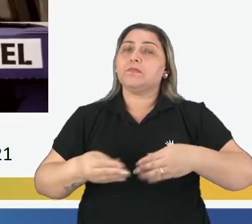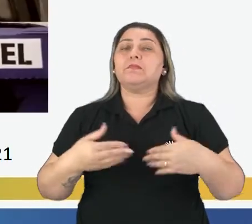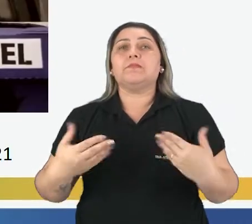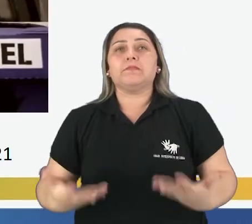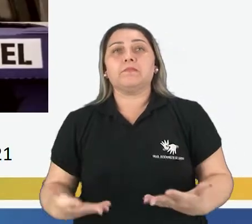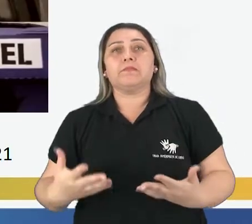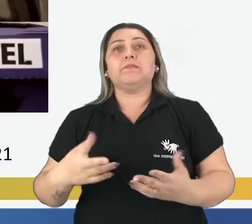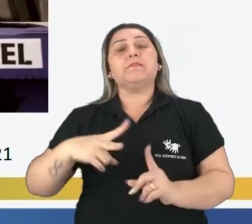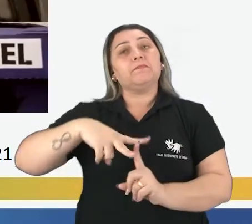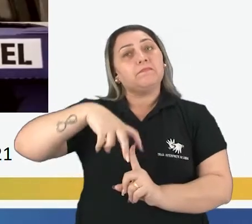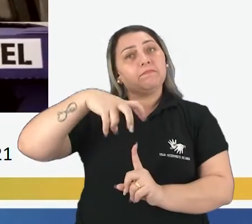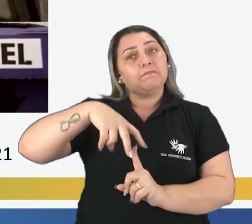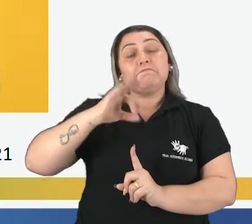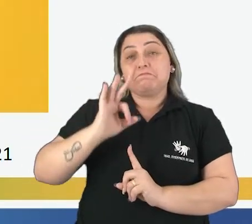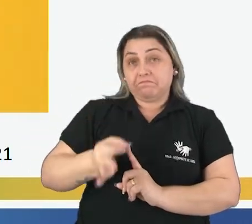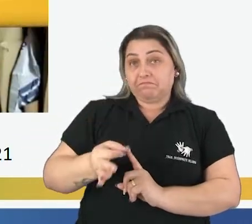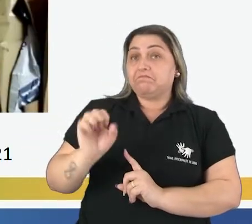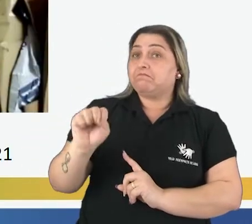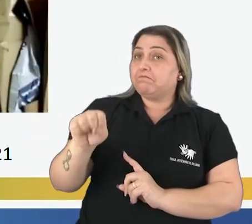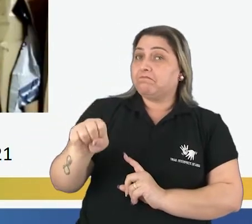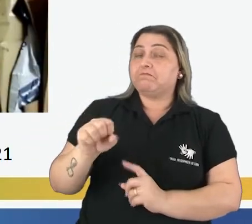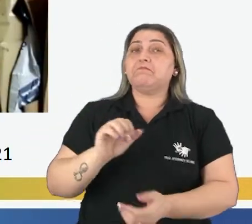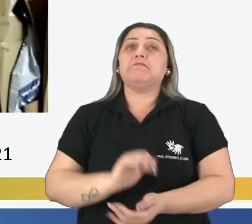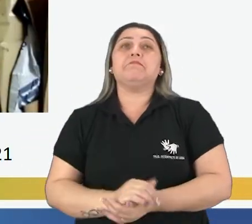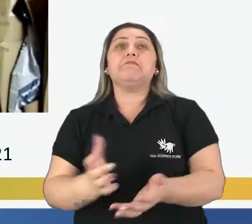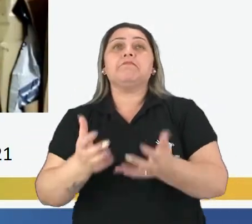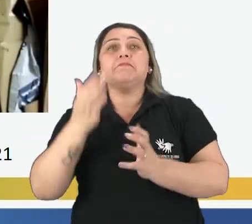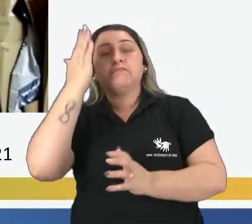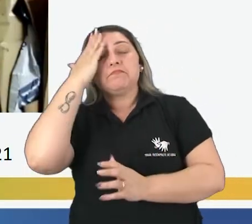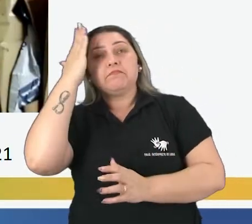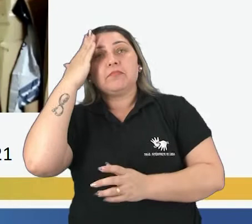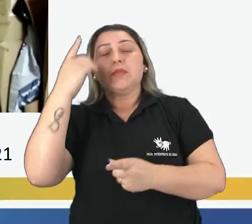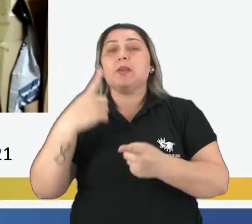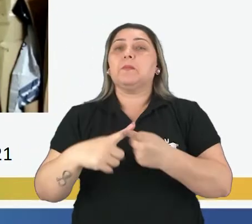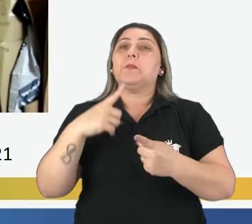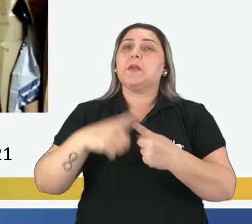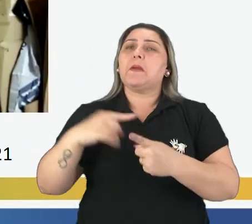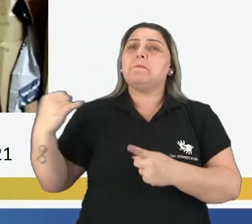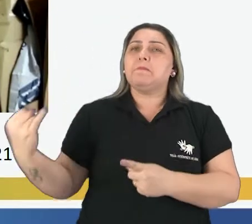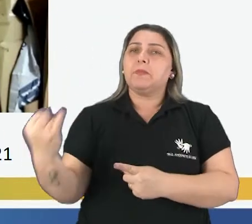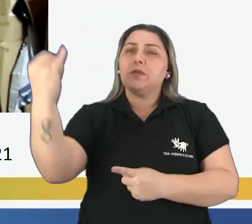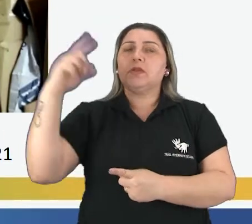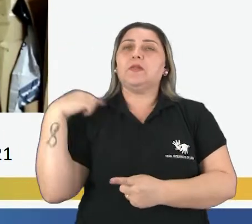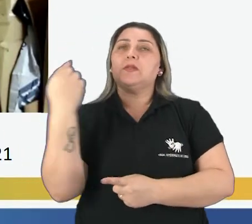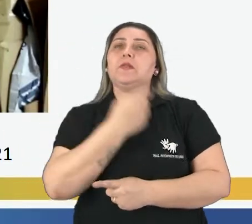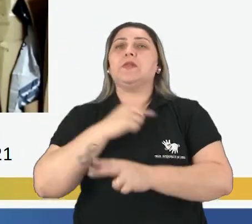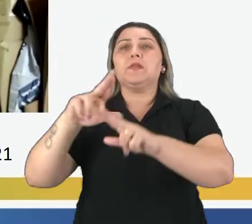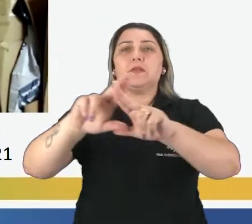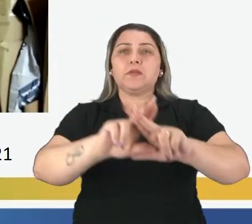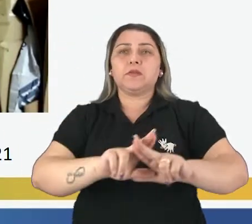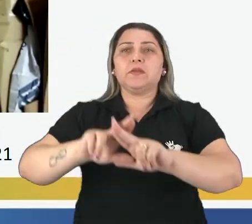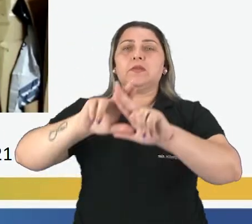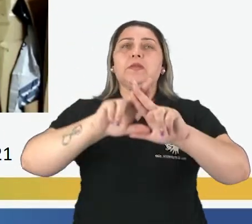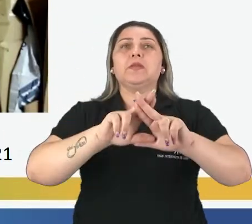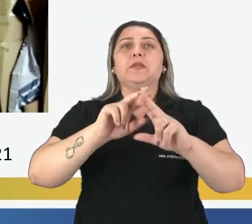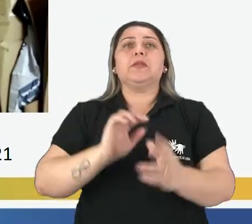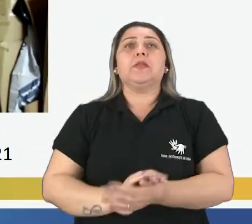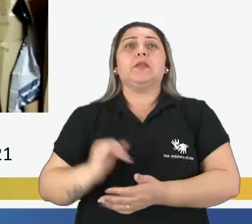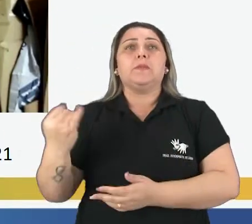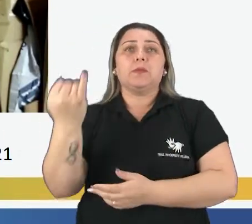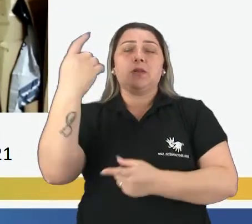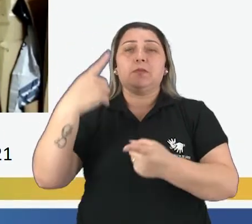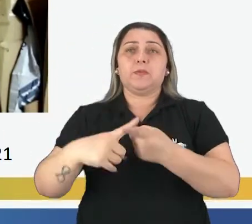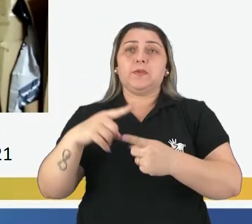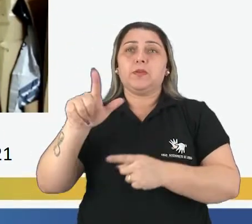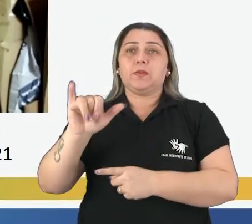plástico, que nem as garrafinhas de plástico, né? Isso mesmo. E agora eu quero saber por que é tão importante a gente reciclar. É importante